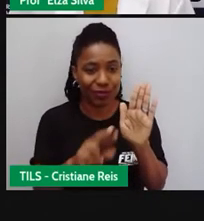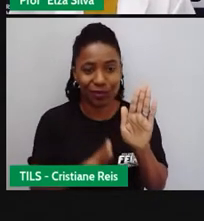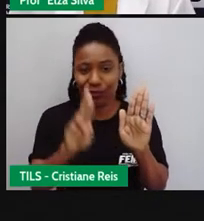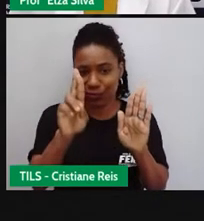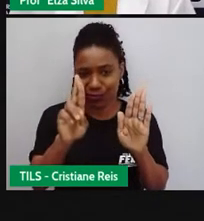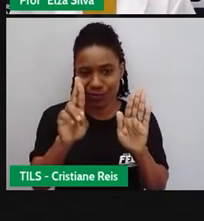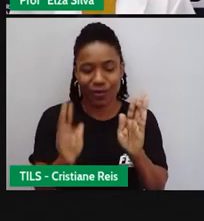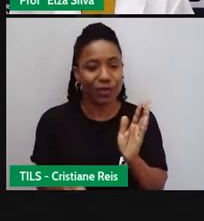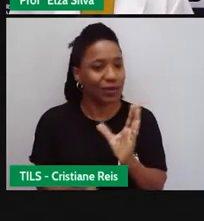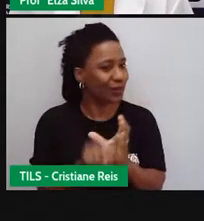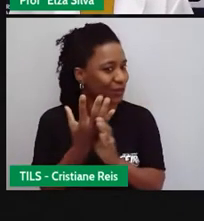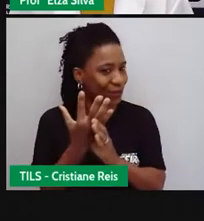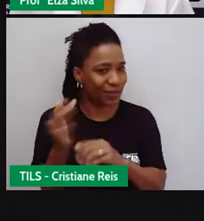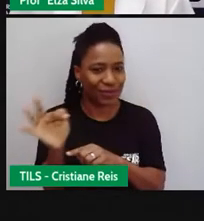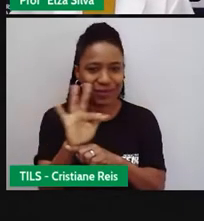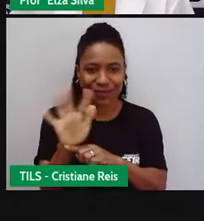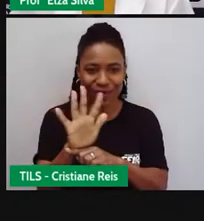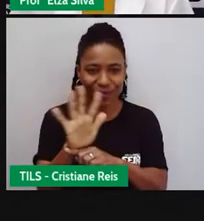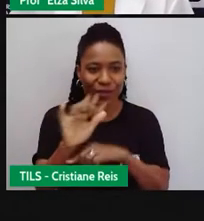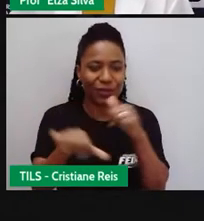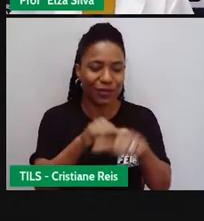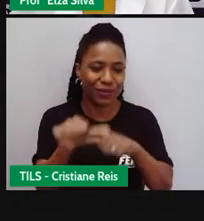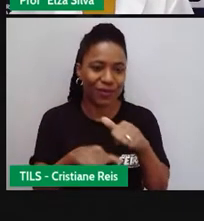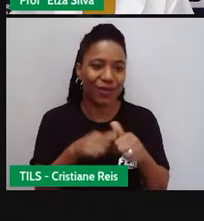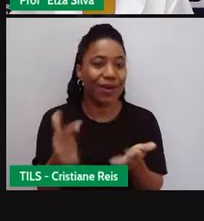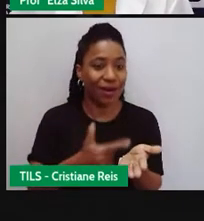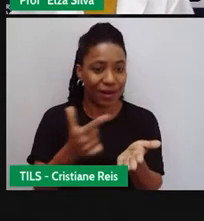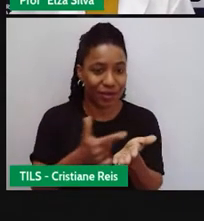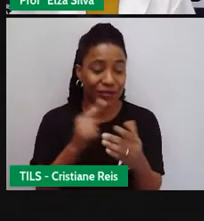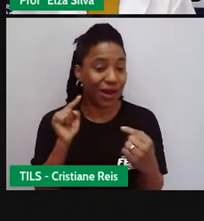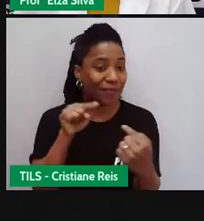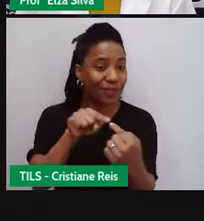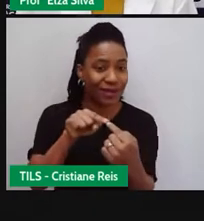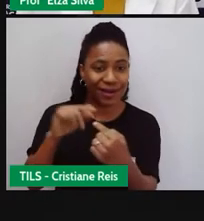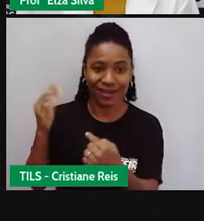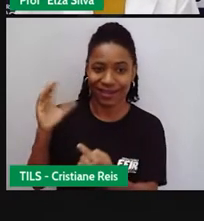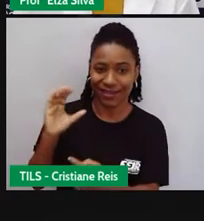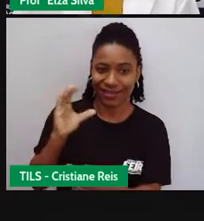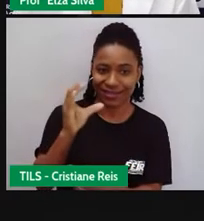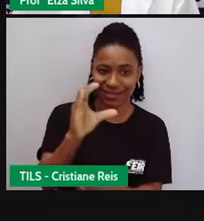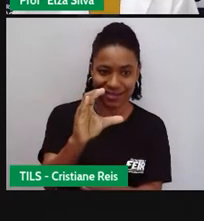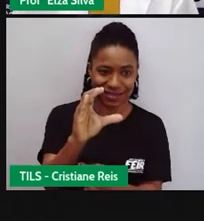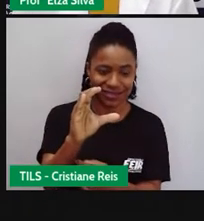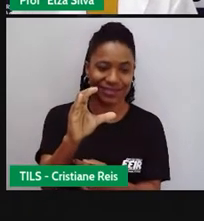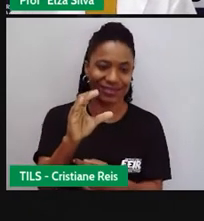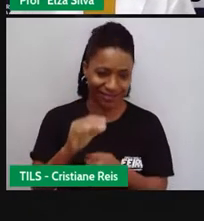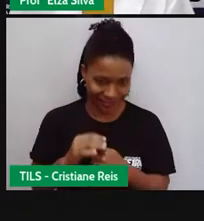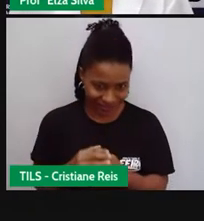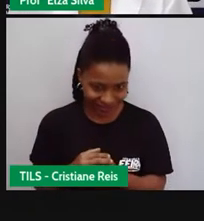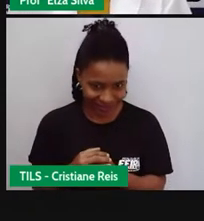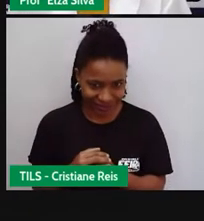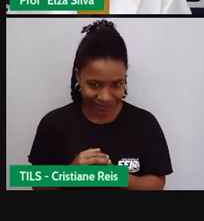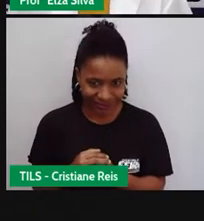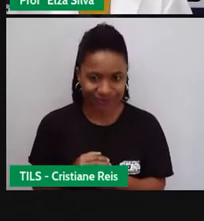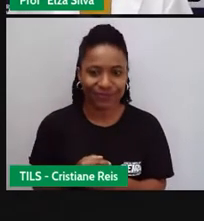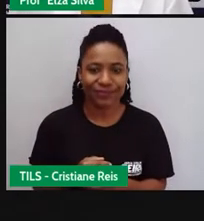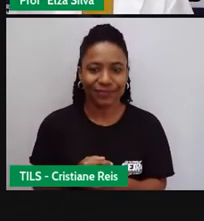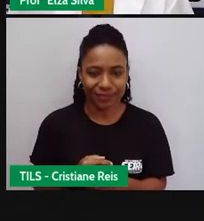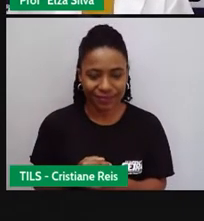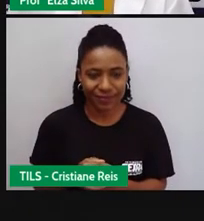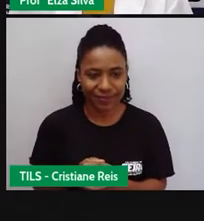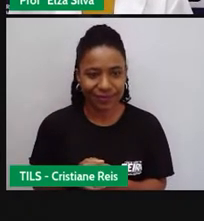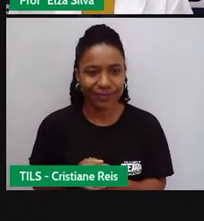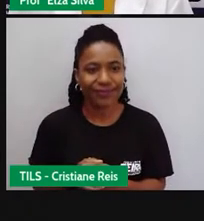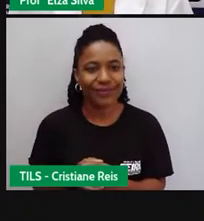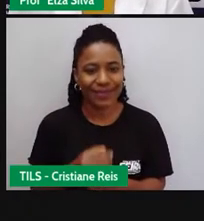de science fiction, ficção científica. Ok? Lost in the city is a